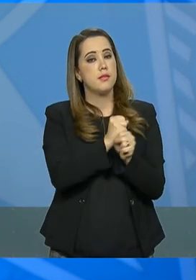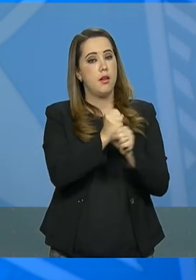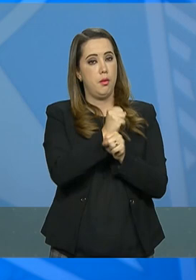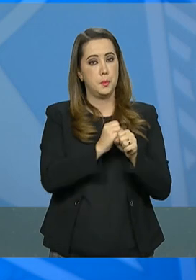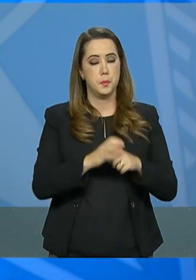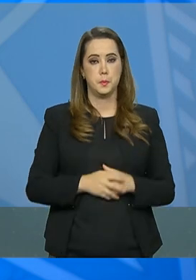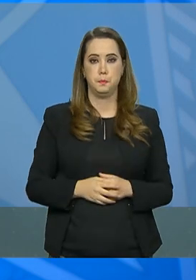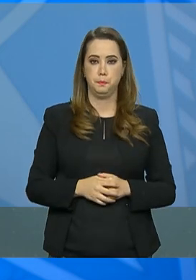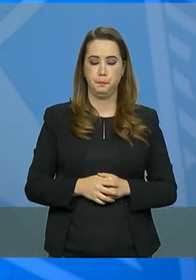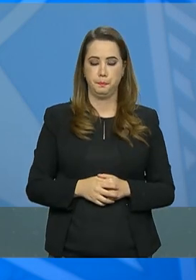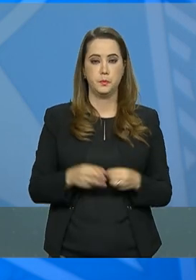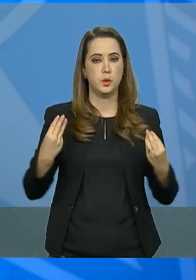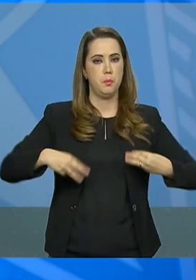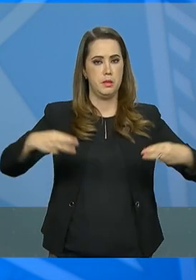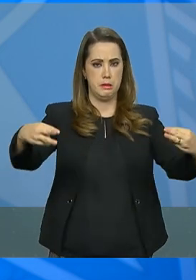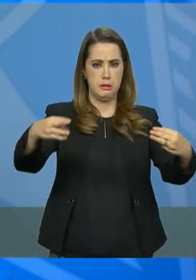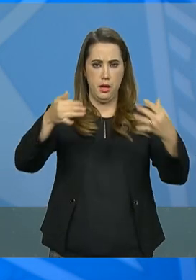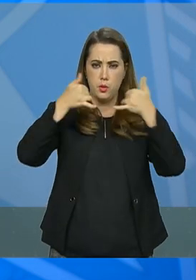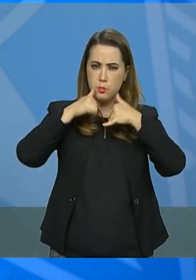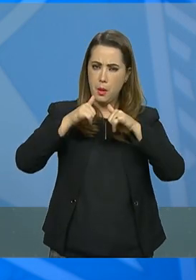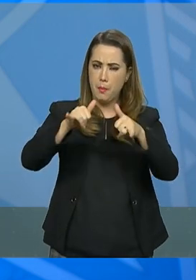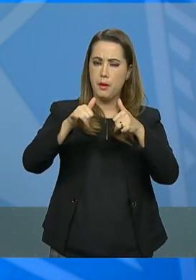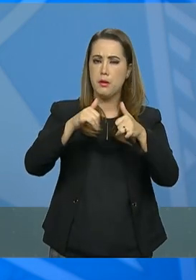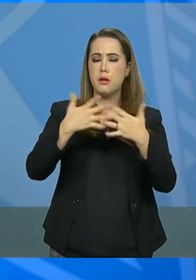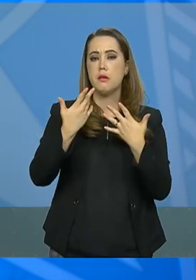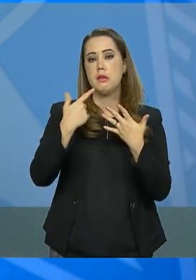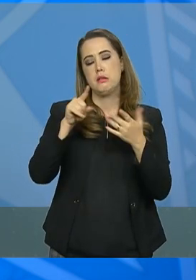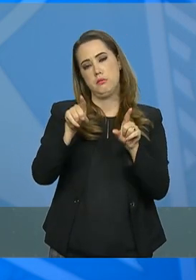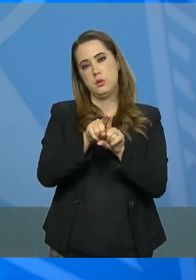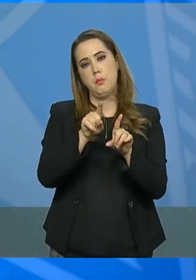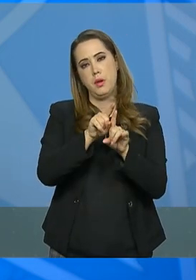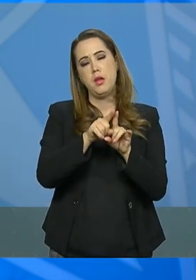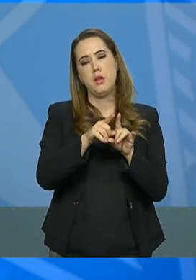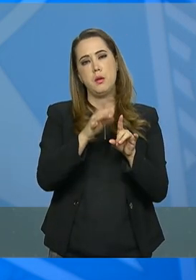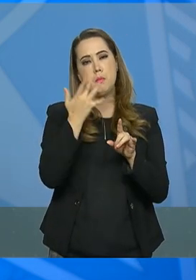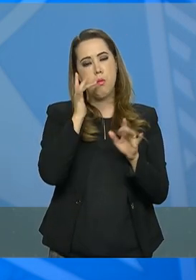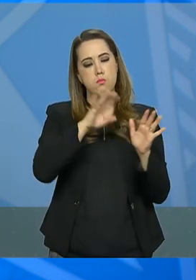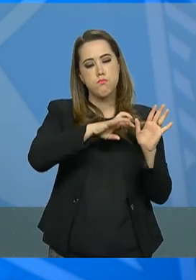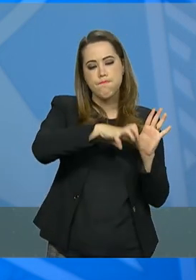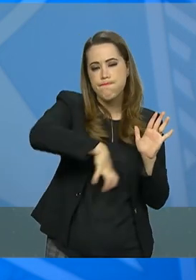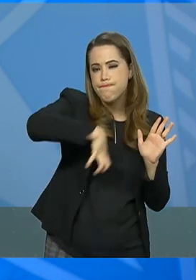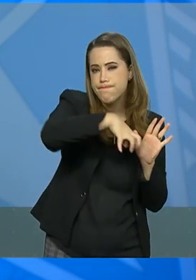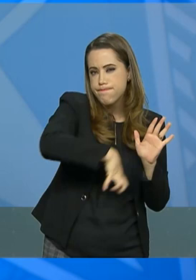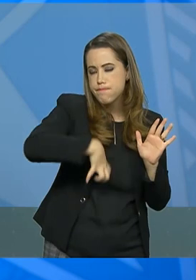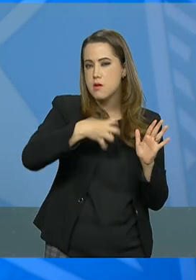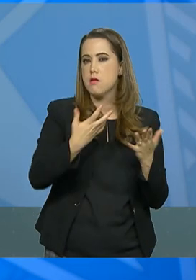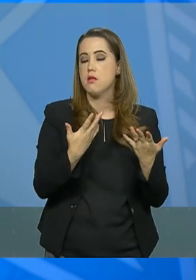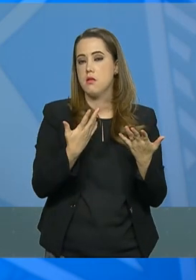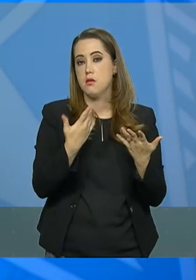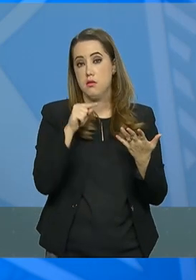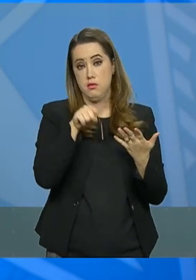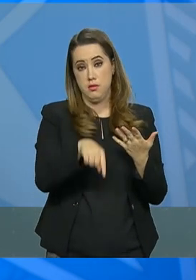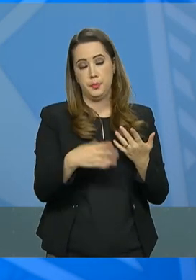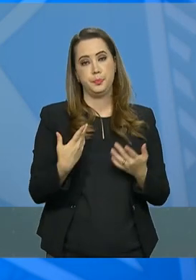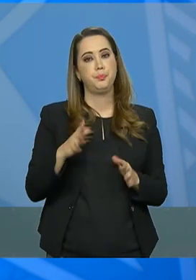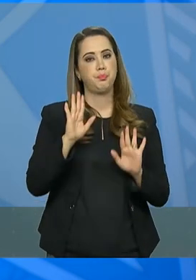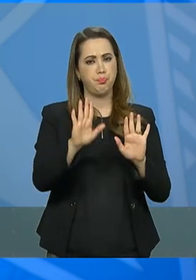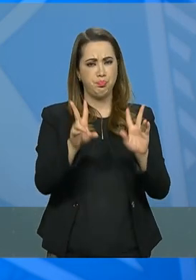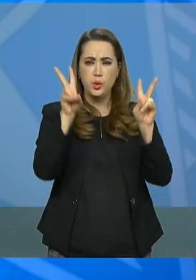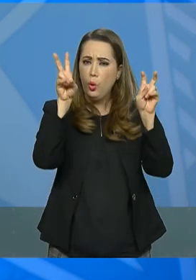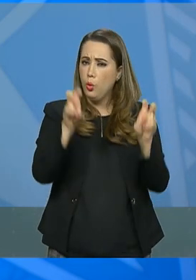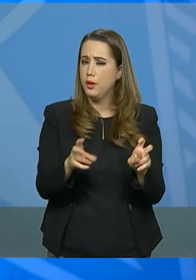Ministério das Minas e Energia. Um assunto que não teve a divulgação que o governo